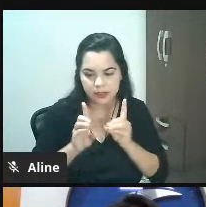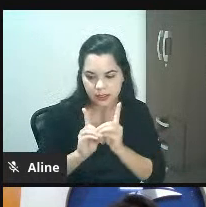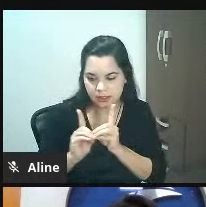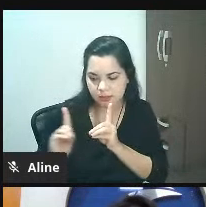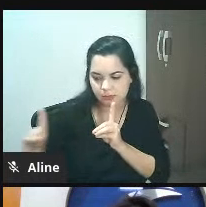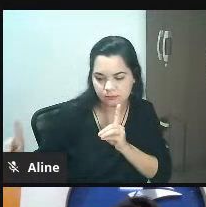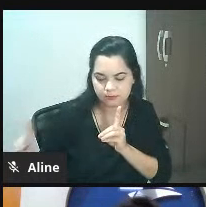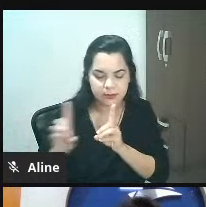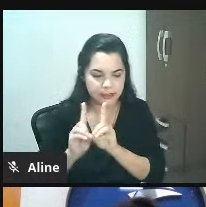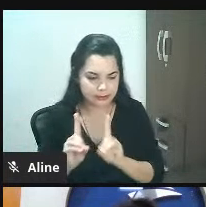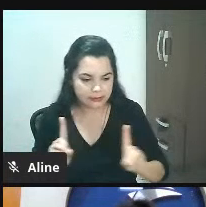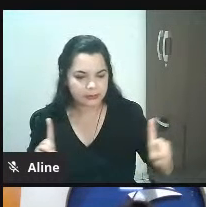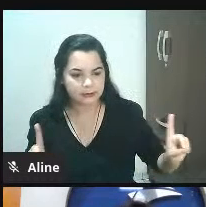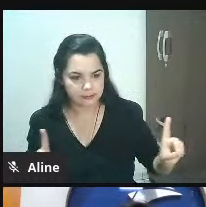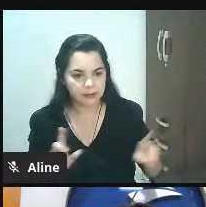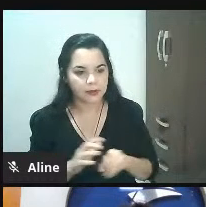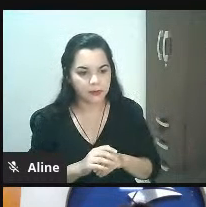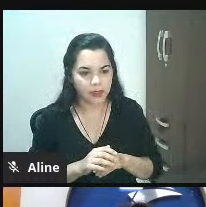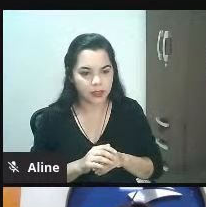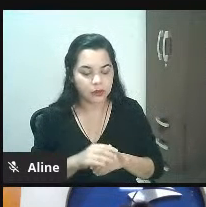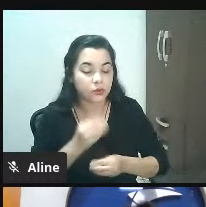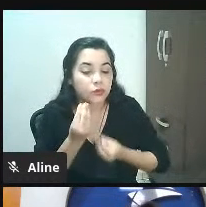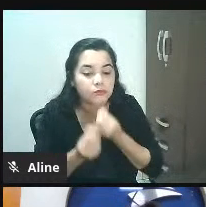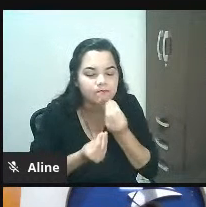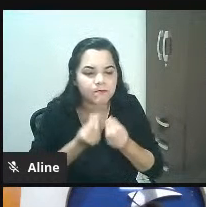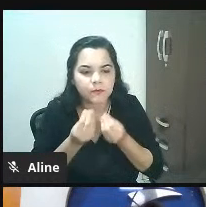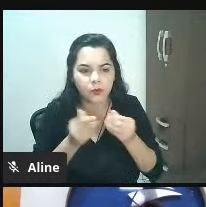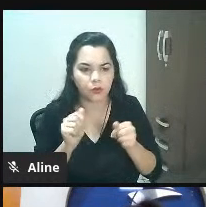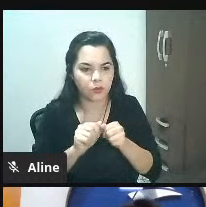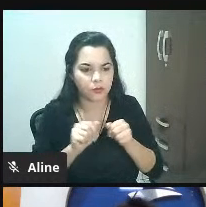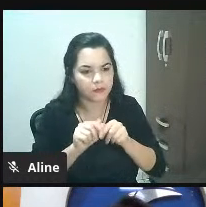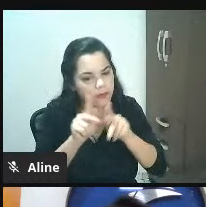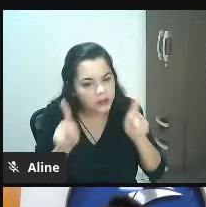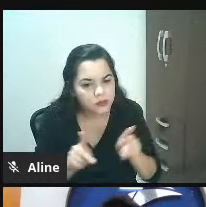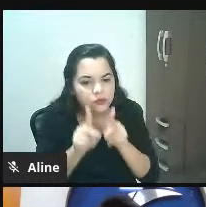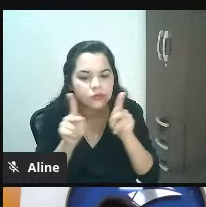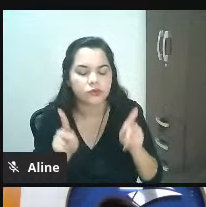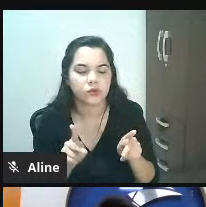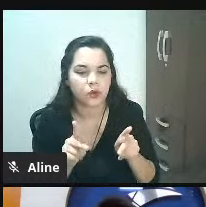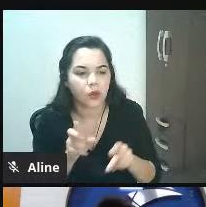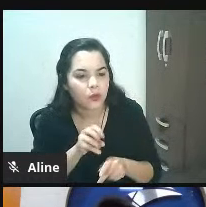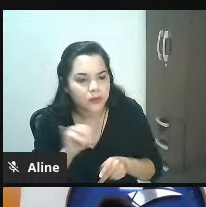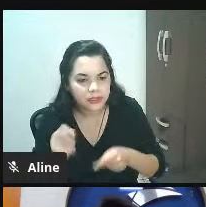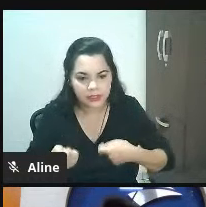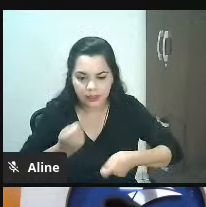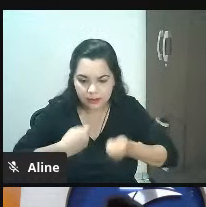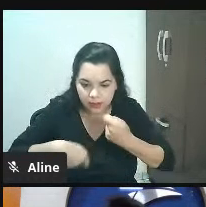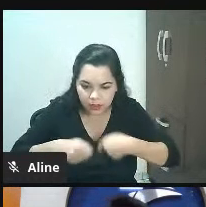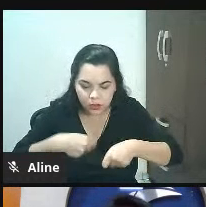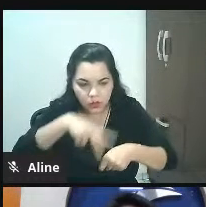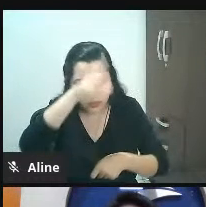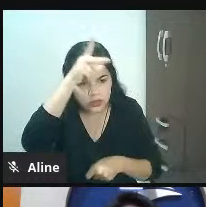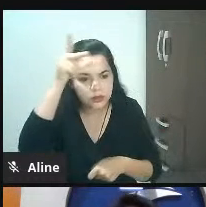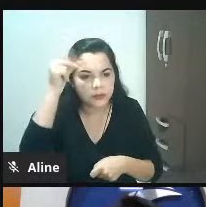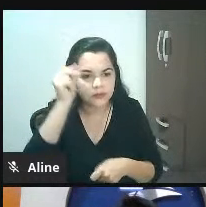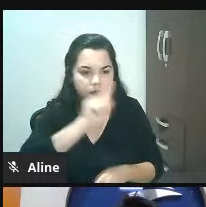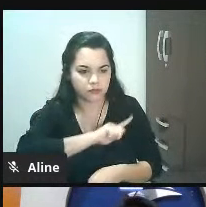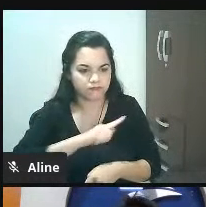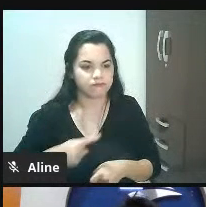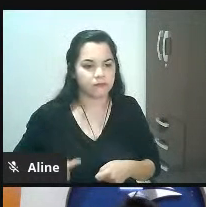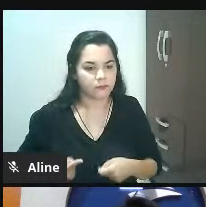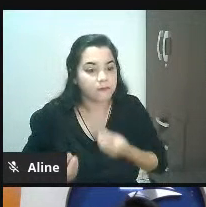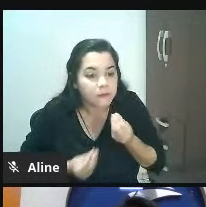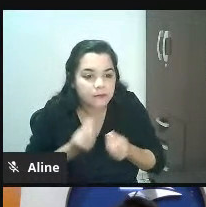coronavírus. Quer dizer, qual é a orientação? Se está no shopping do shopping, se está na loja da prefeitura, do governo. Como é que a